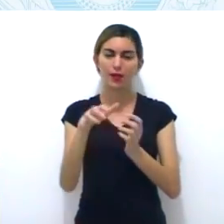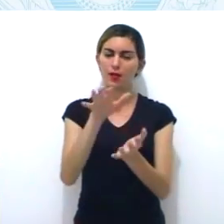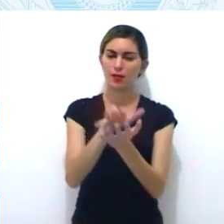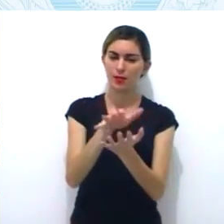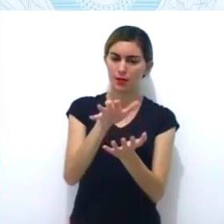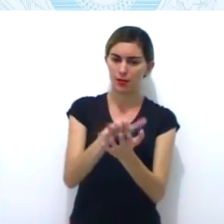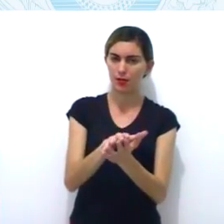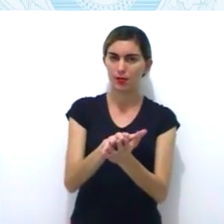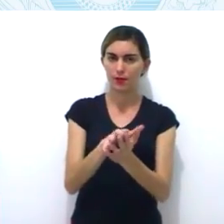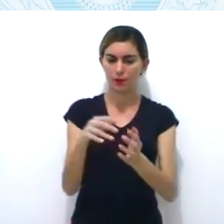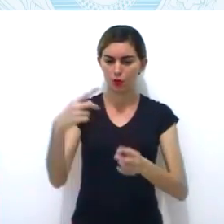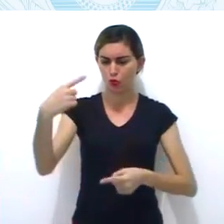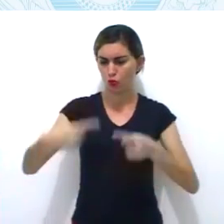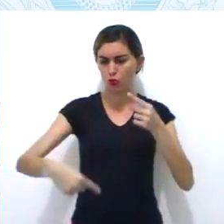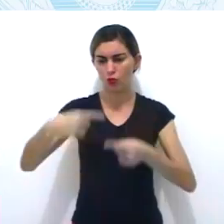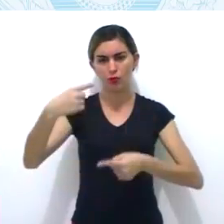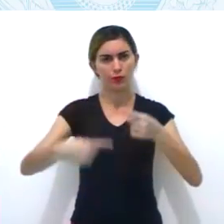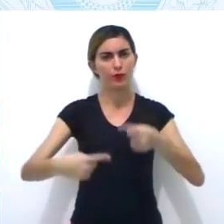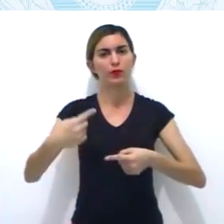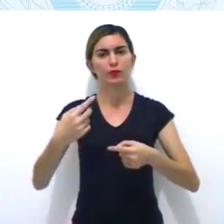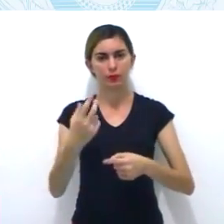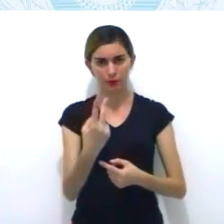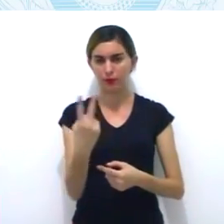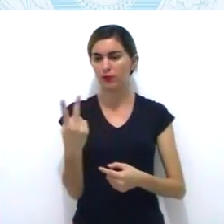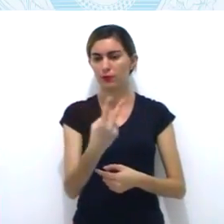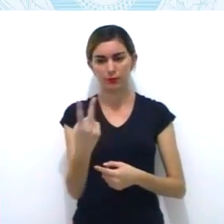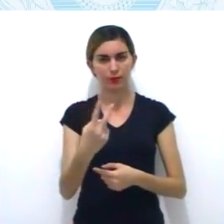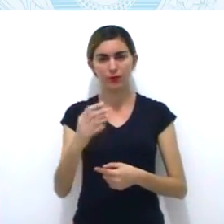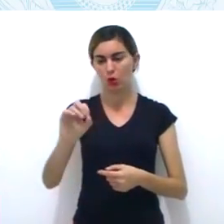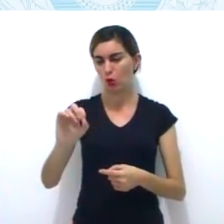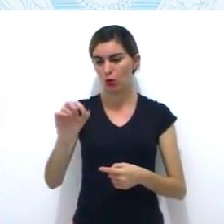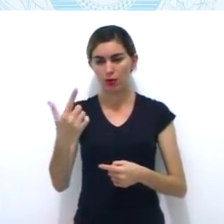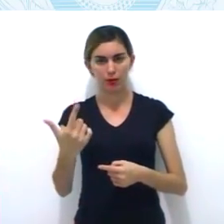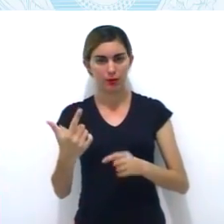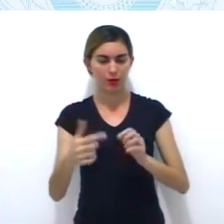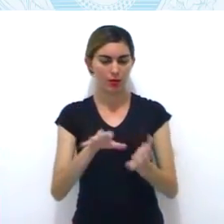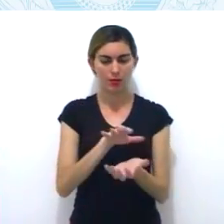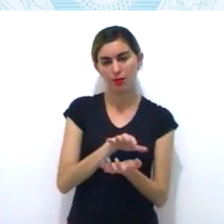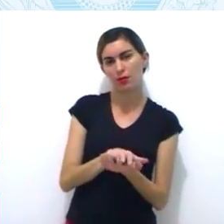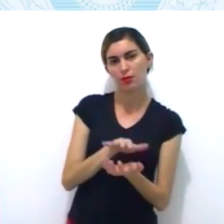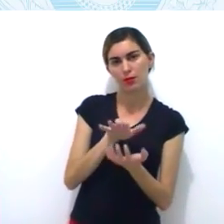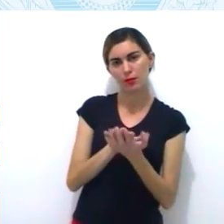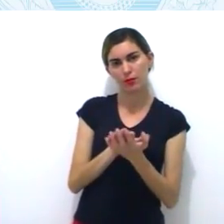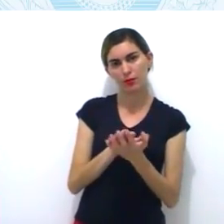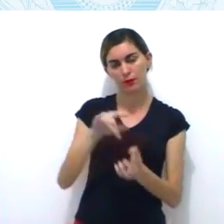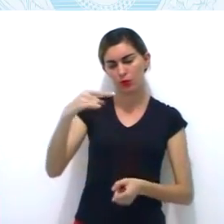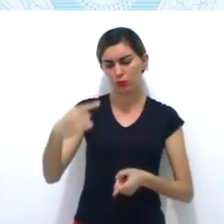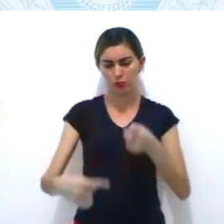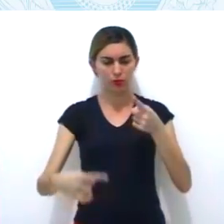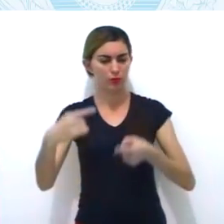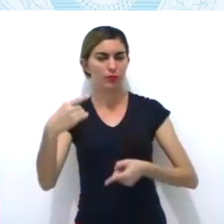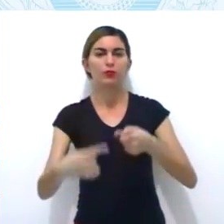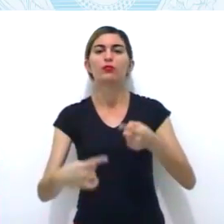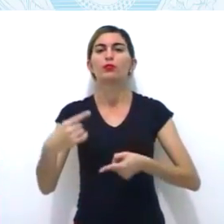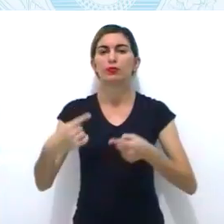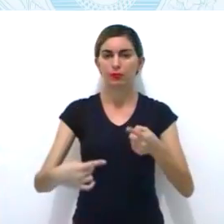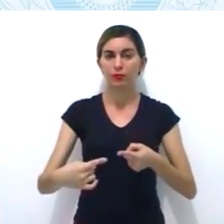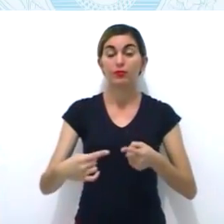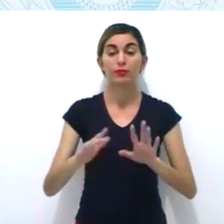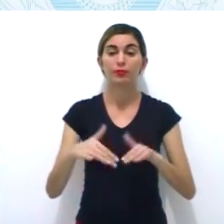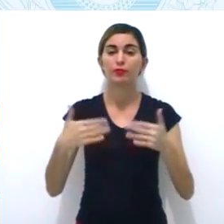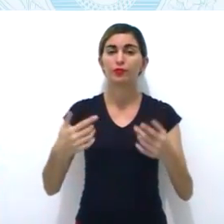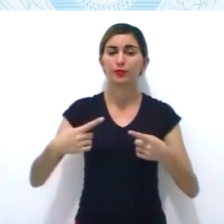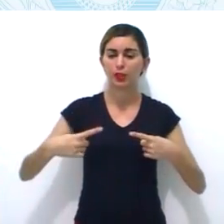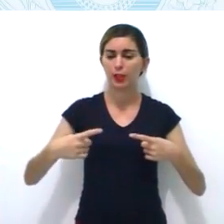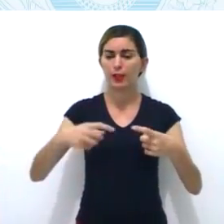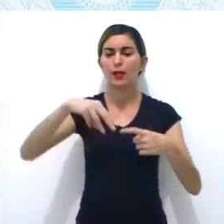Olinda. Então, a guerra dos mascates foi um movimento nativista que ocorreu na capitania de Pernambuco. Durante o